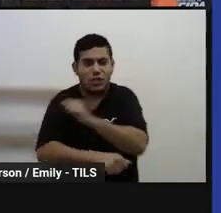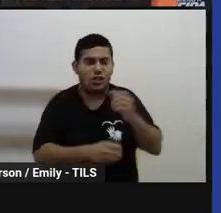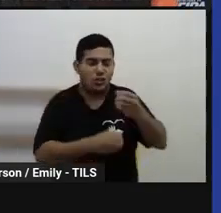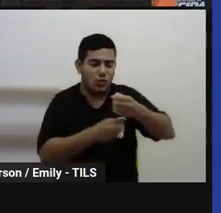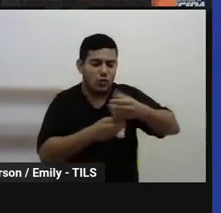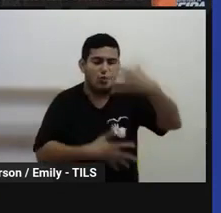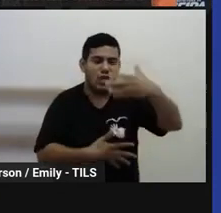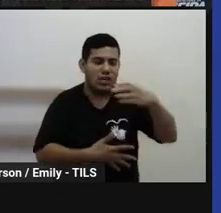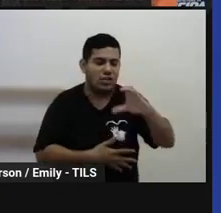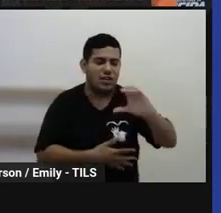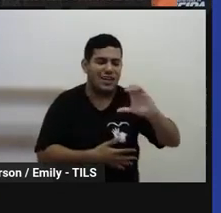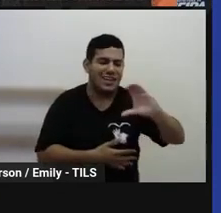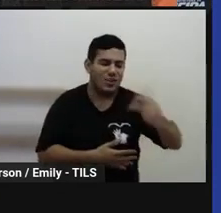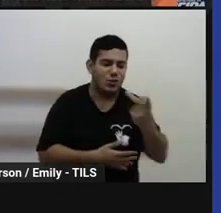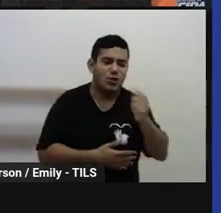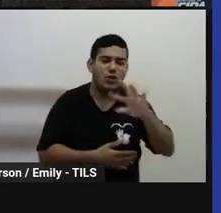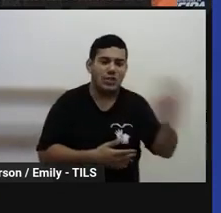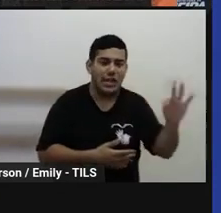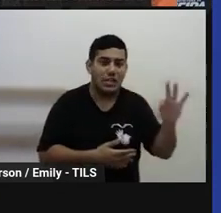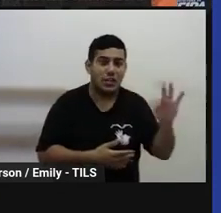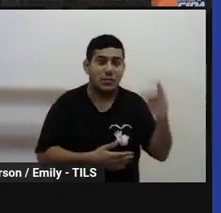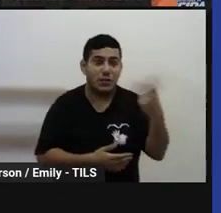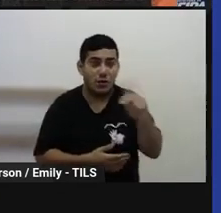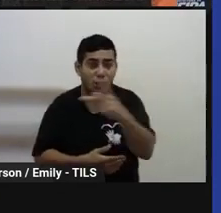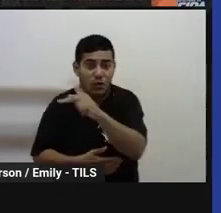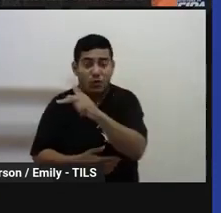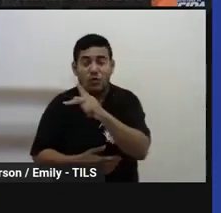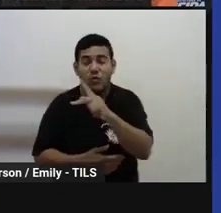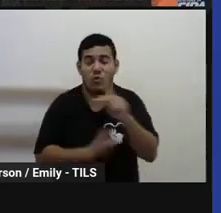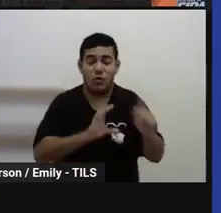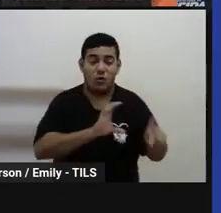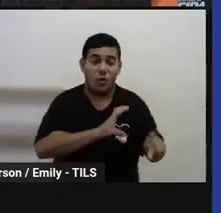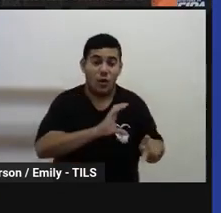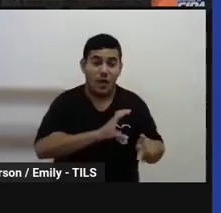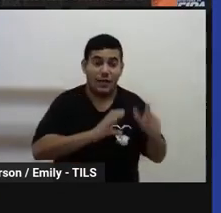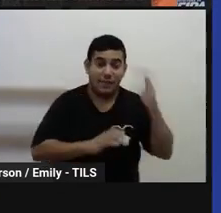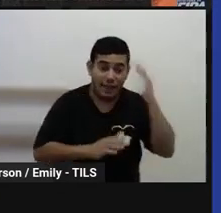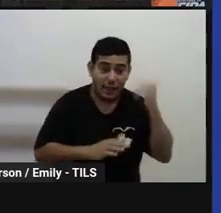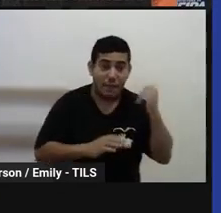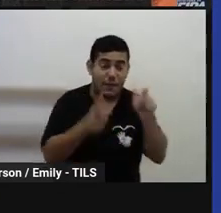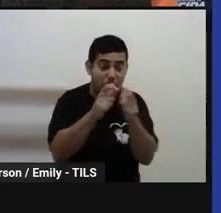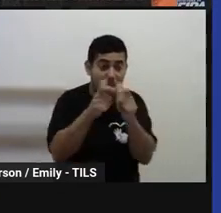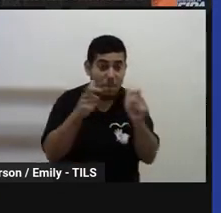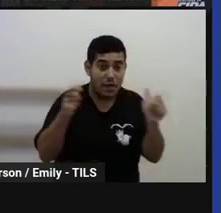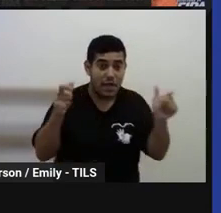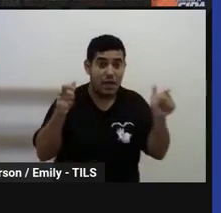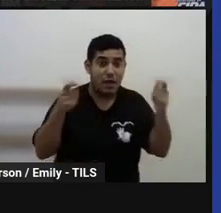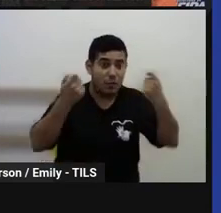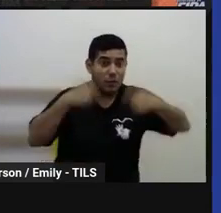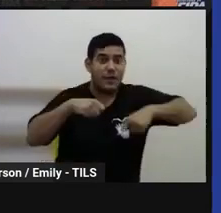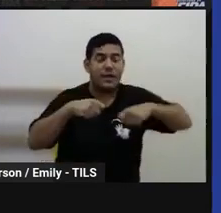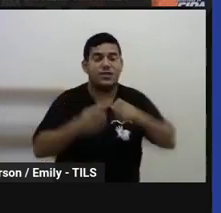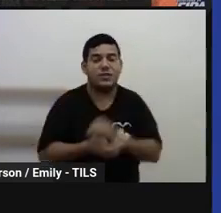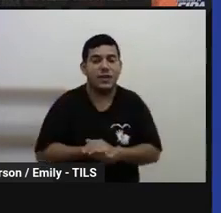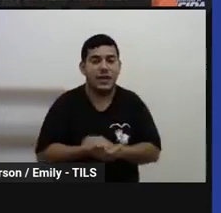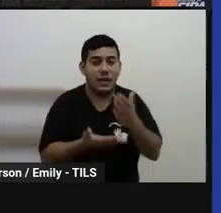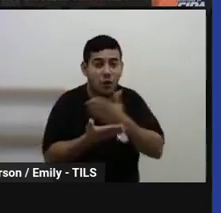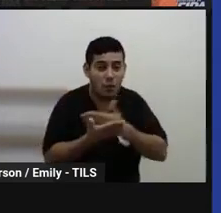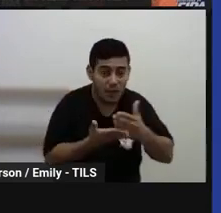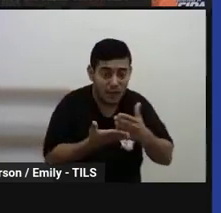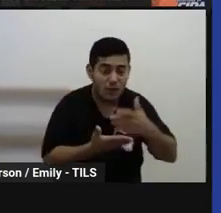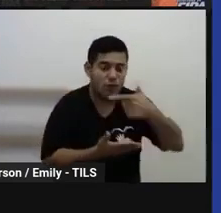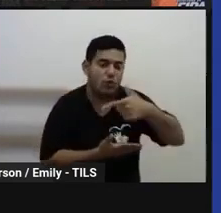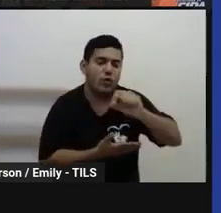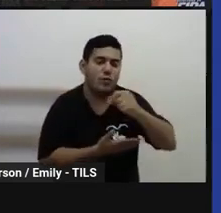importantíssimo para que os colegas também possam, né, estar ampliando essas possibilidades, até porque estamos iniciando o ano de